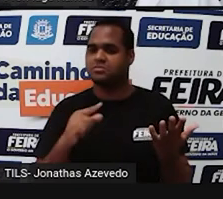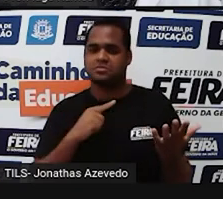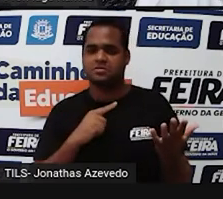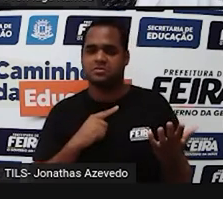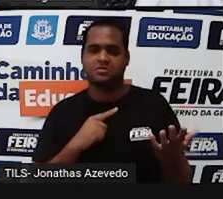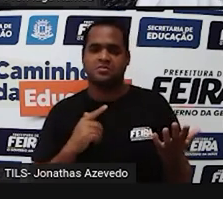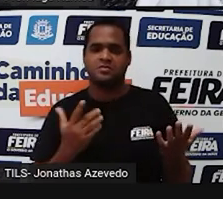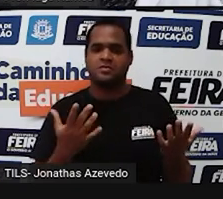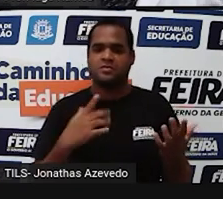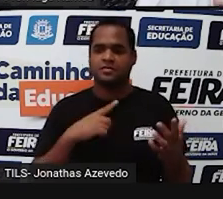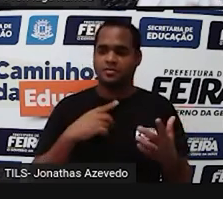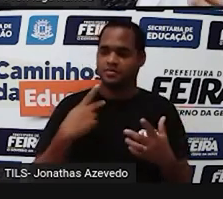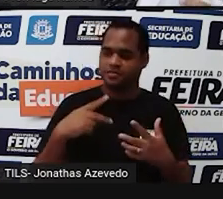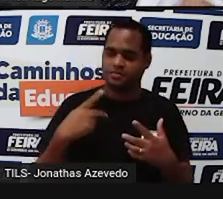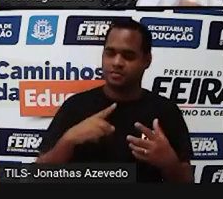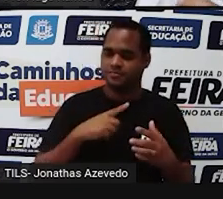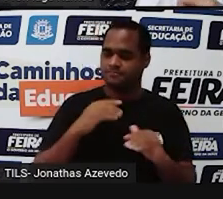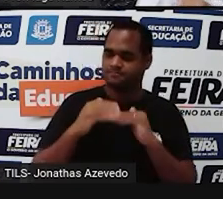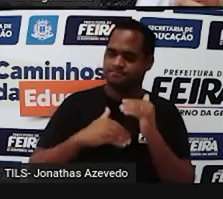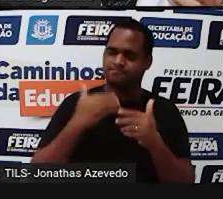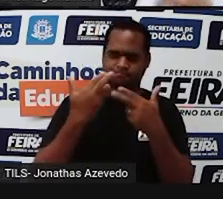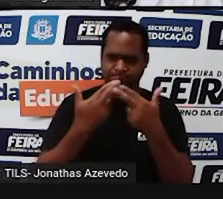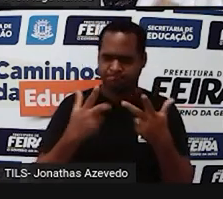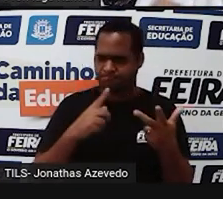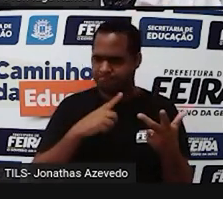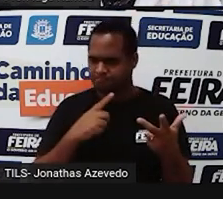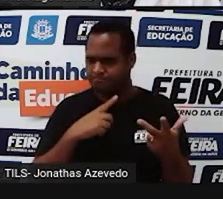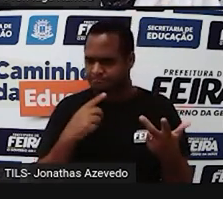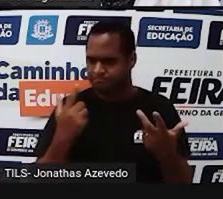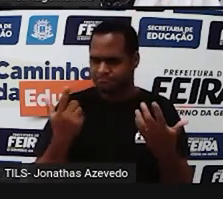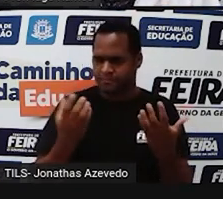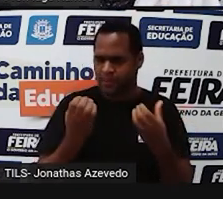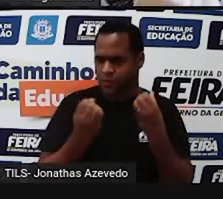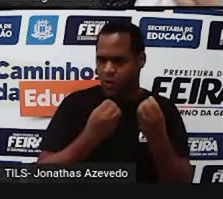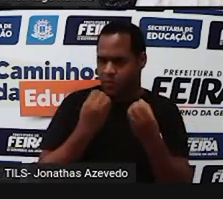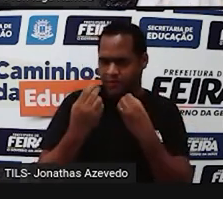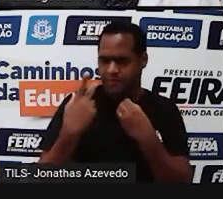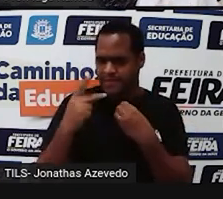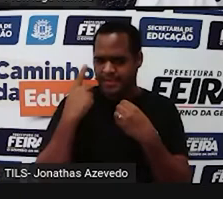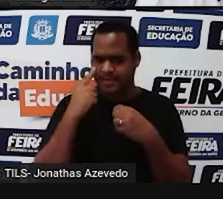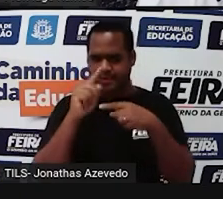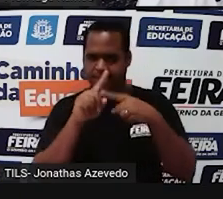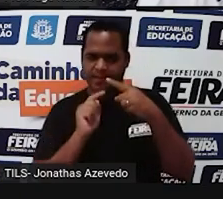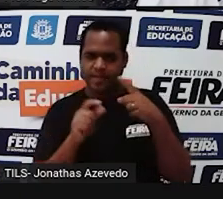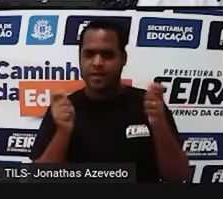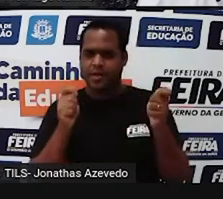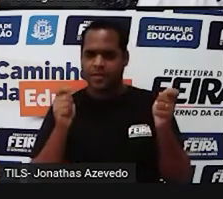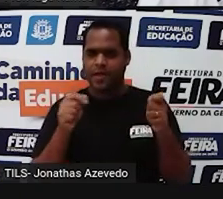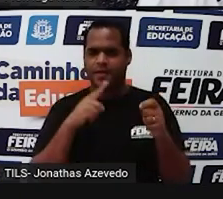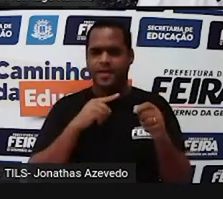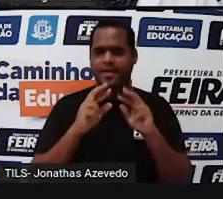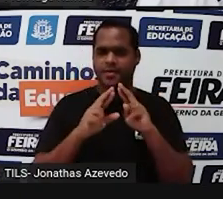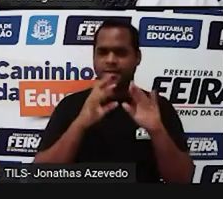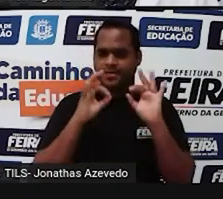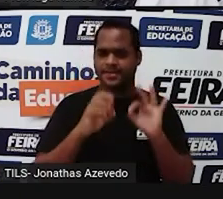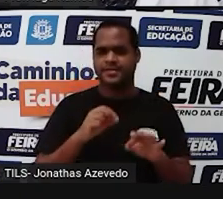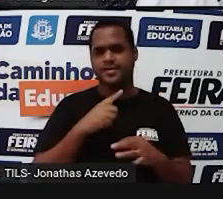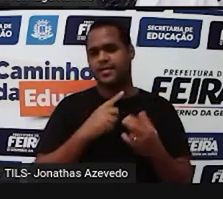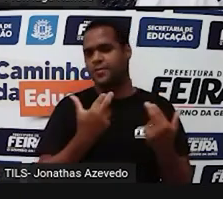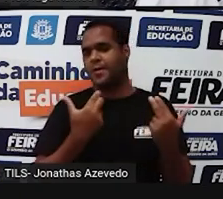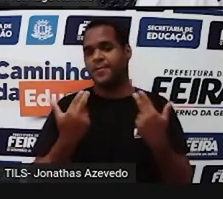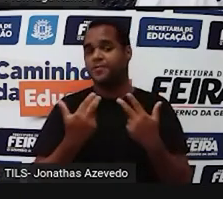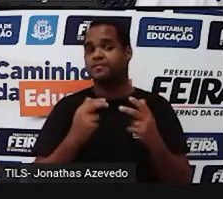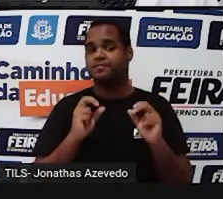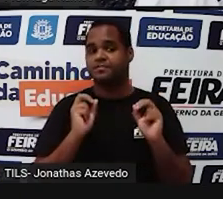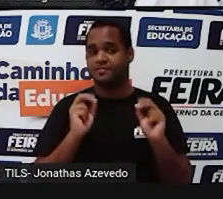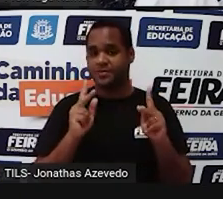Se você fizer ali um processozinho de equivaler às frações, acaba dando o mesmo resultado. Tá bom?